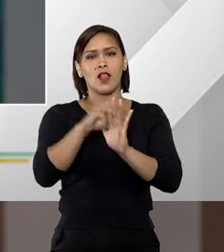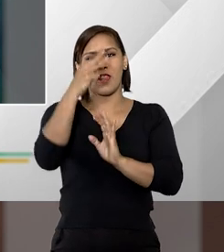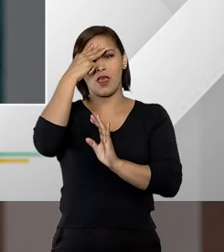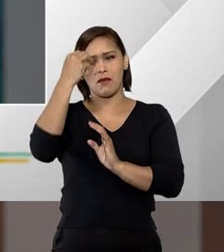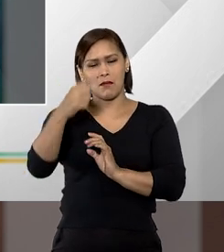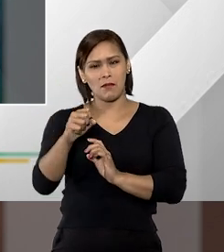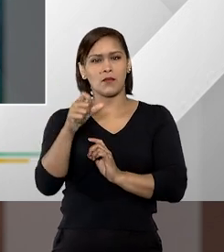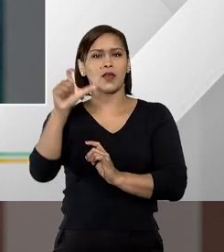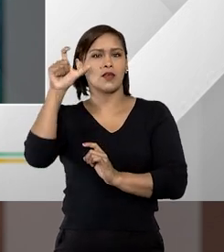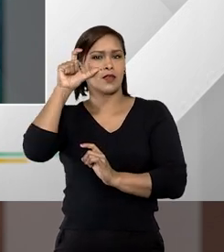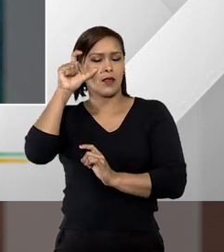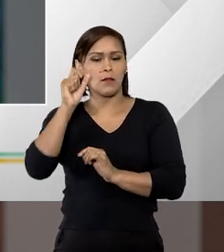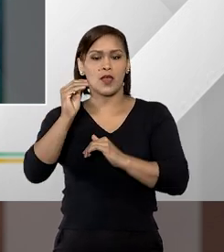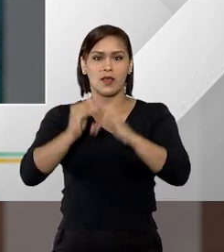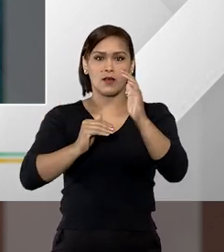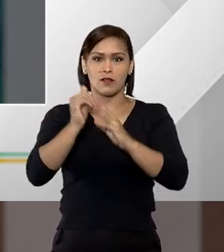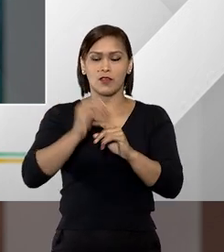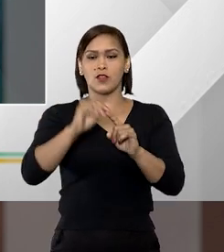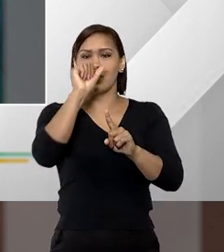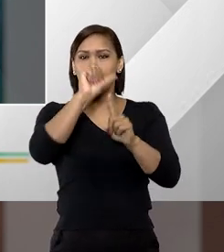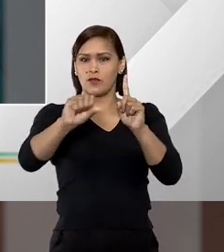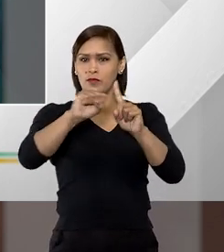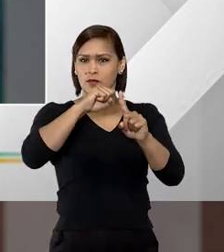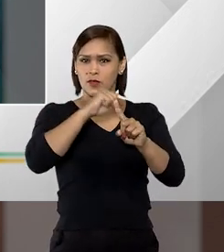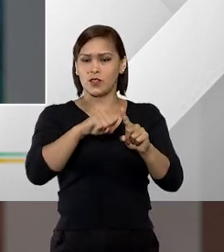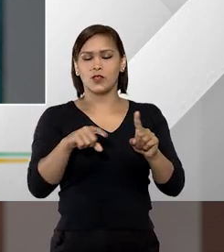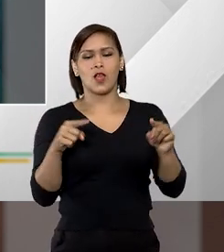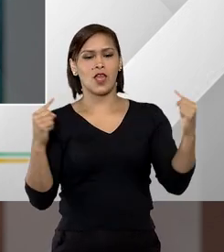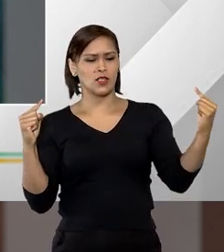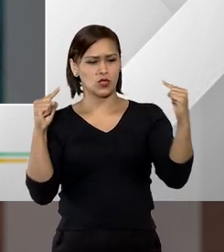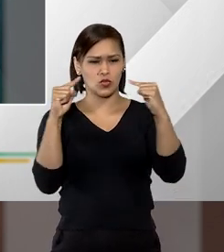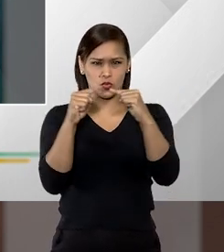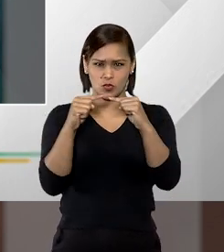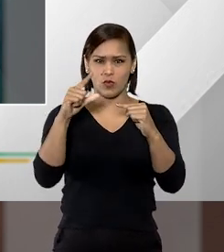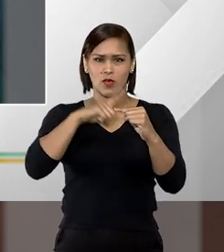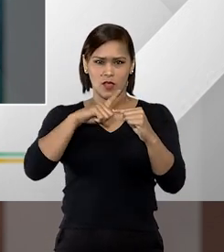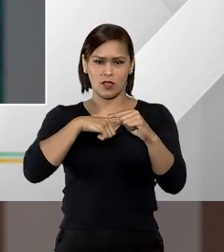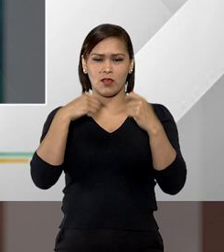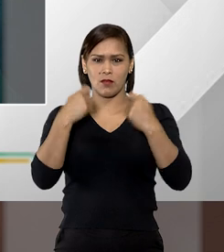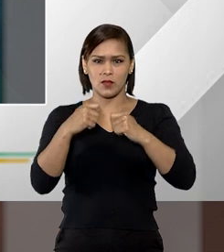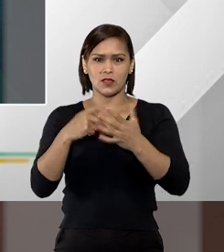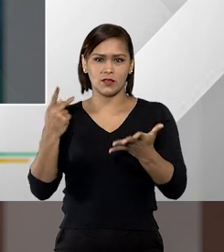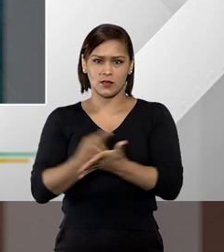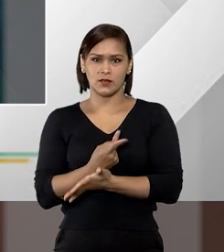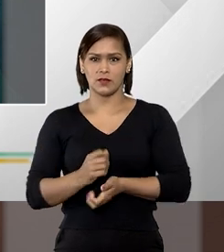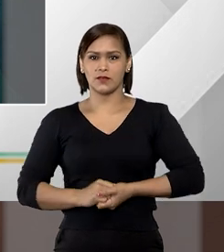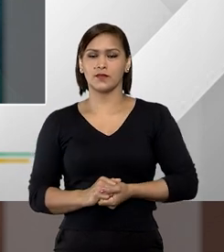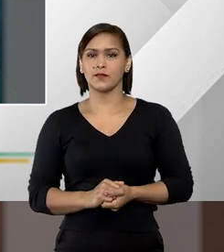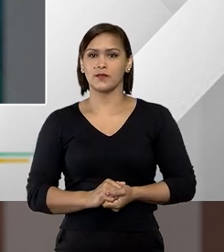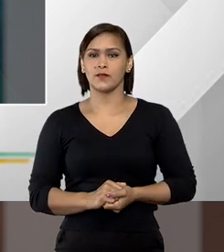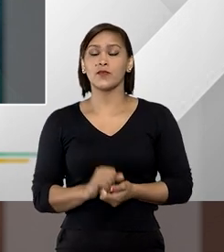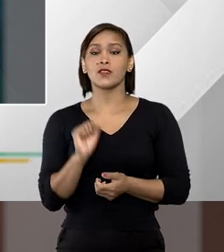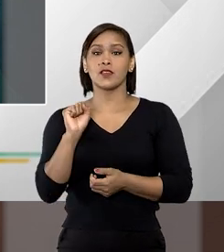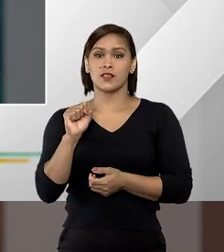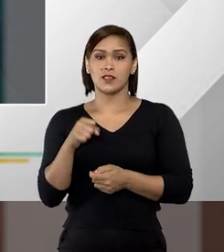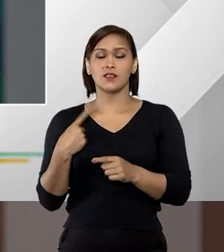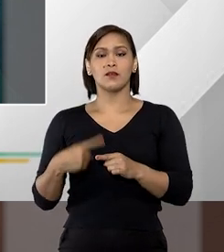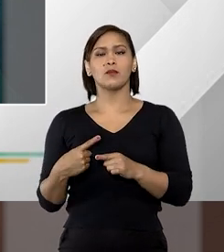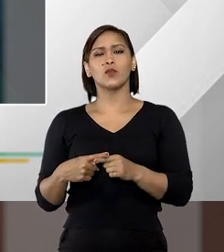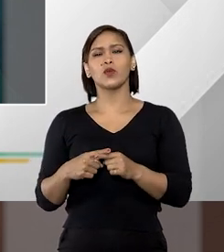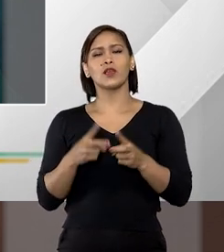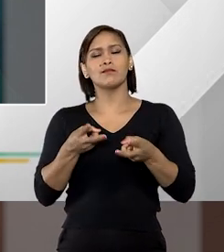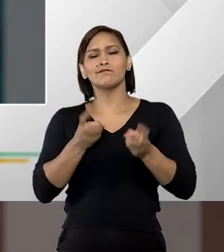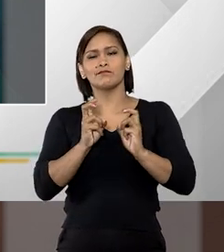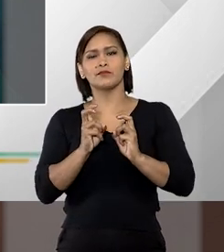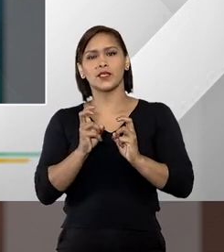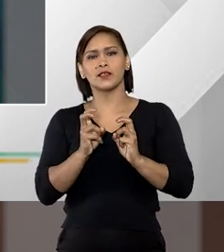Penha com a lei que criou a qualificadora do feminicídio, existe essa relação social, necessidade? Sim, Fátima, porque o que a gente